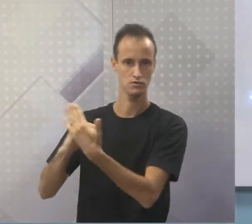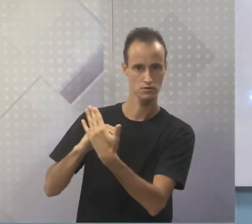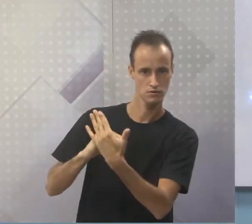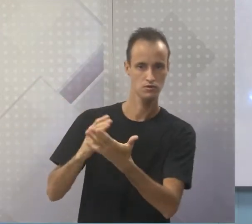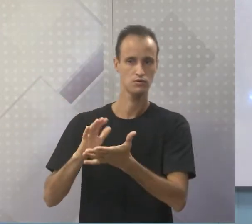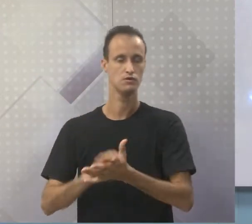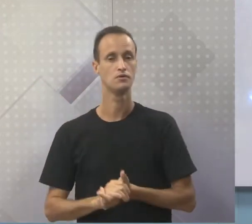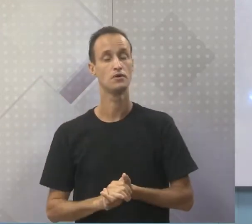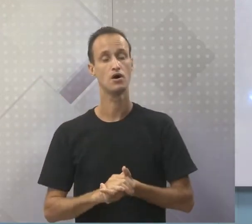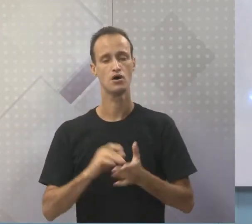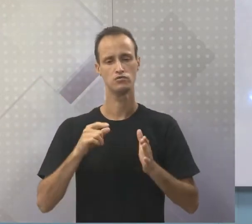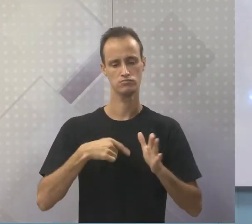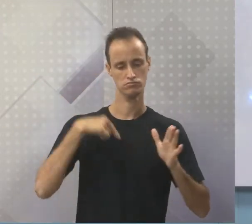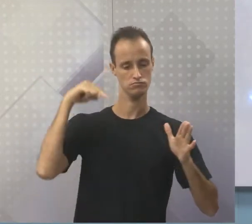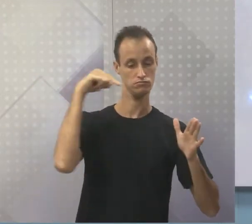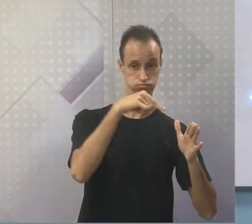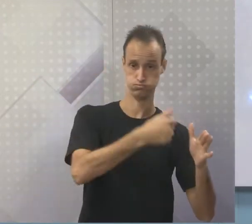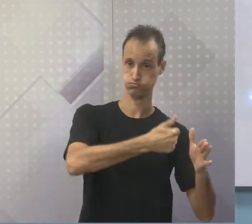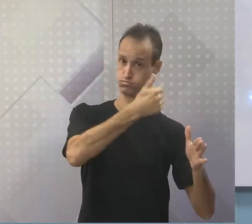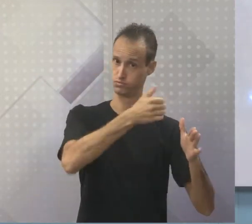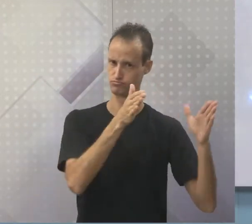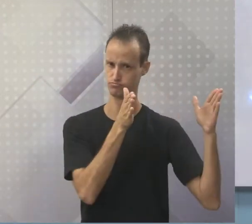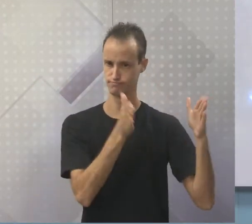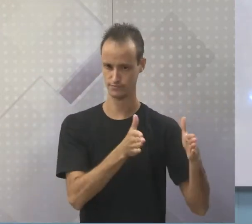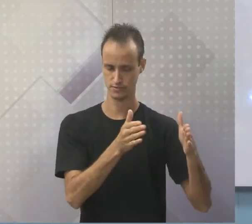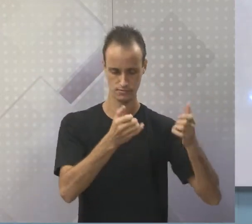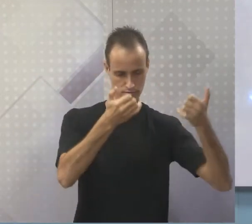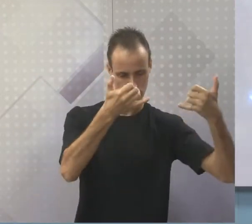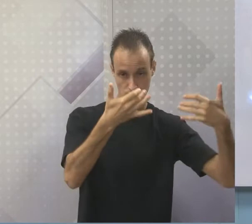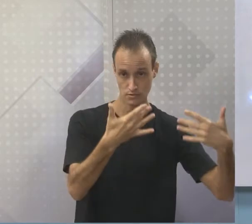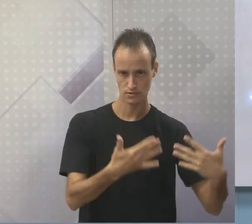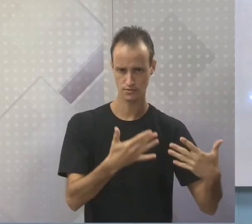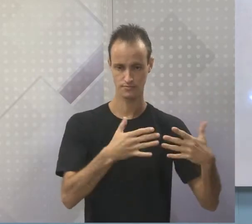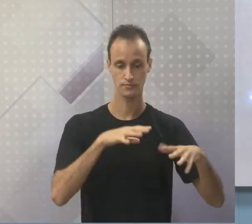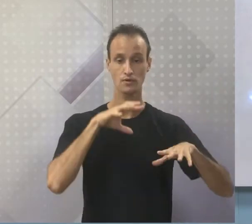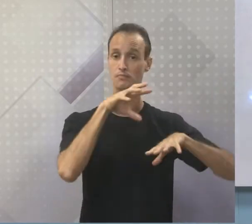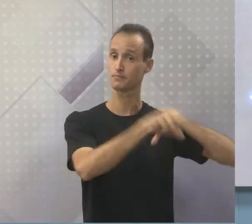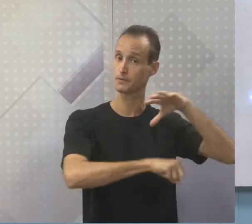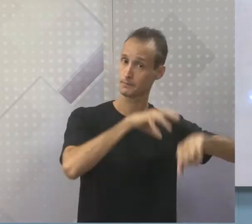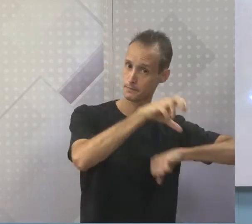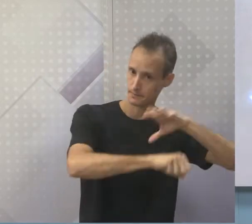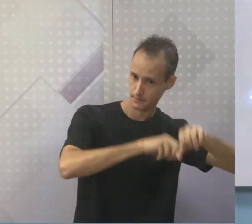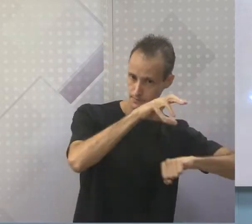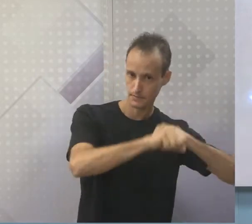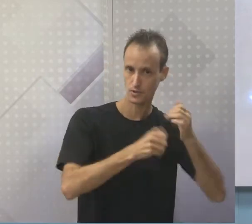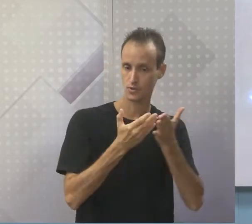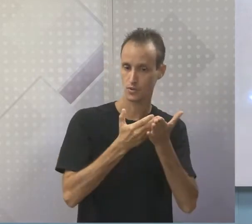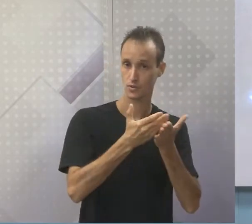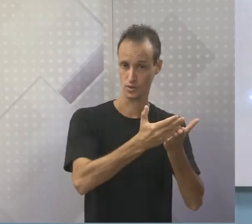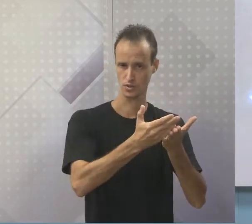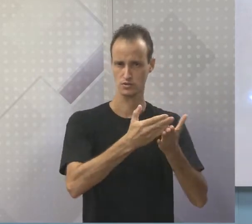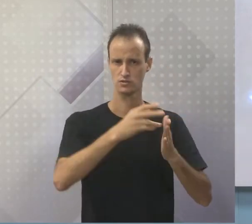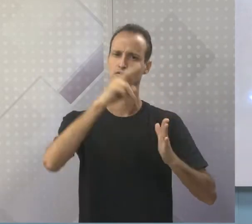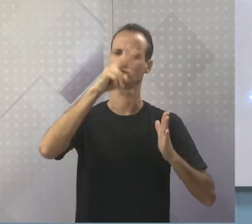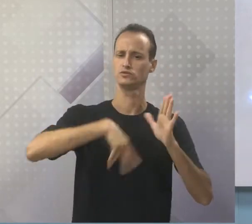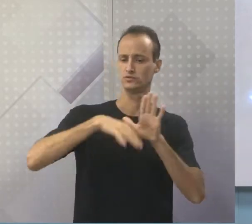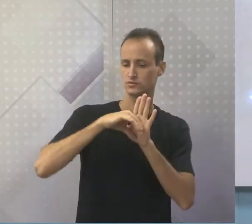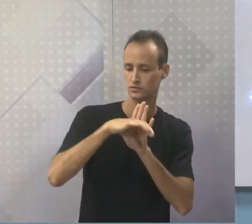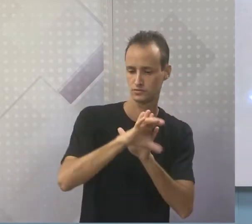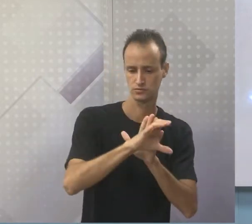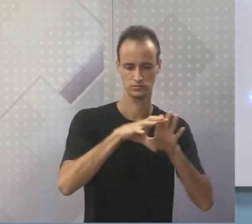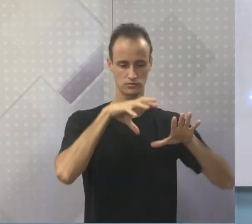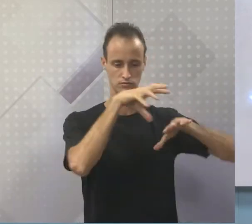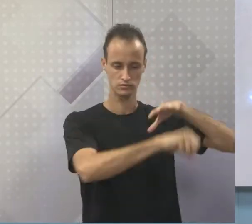iremos dar destaque ao setor primário. Vamos iniciar com o extrativismo. Então, vamos fazer uma leitura sobre o conceito do